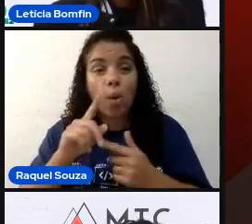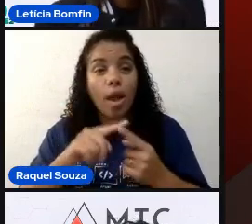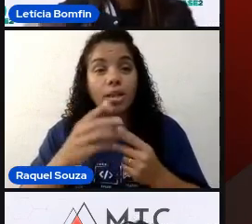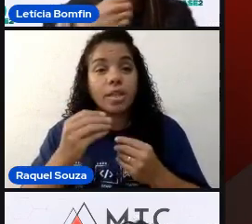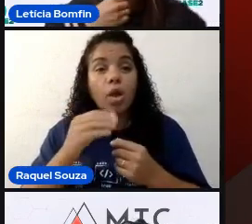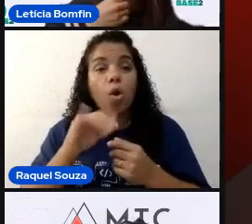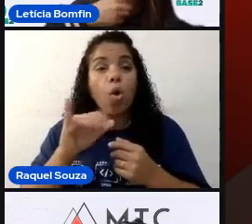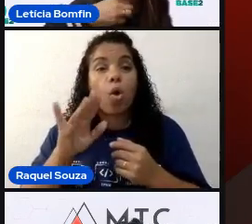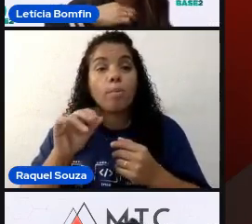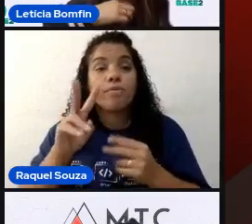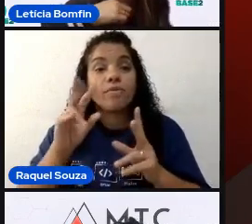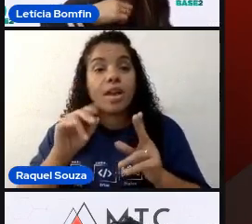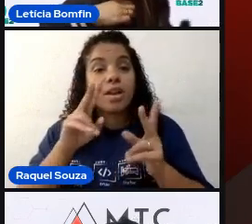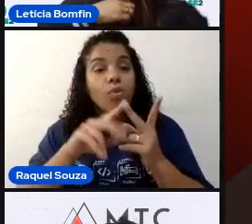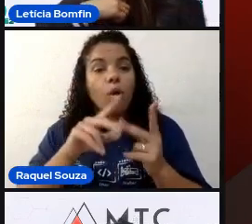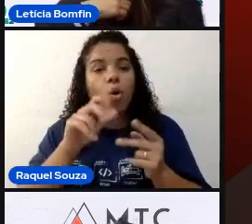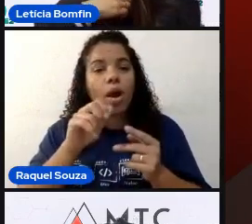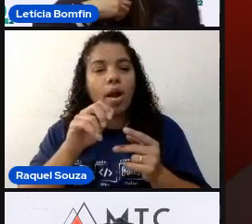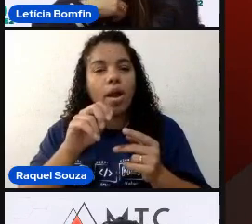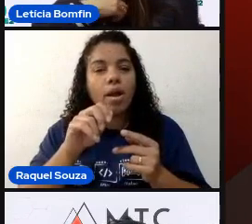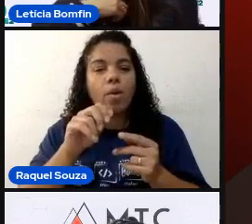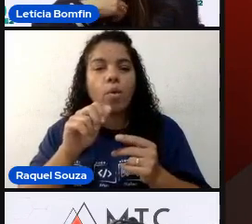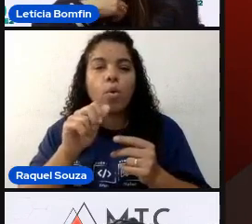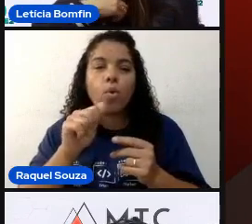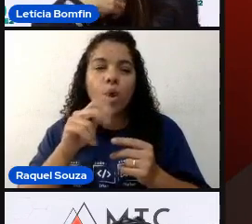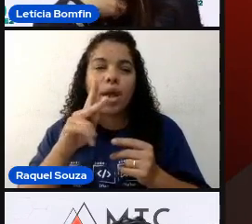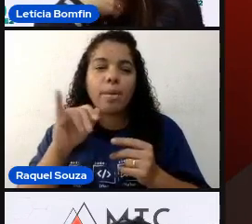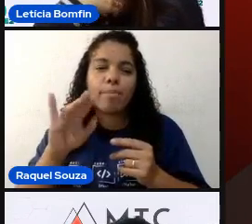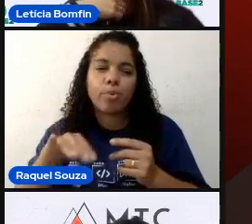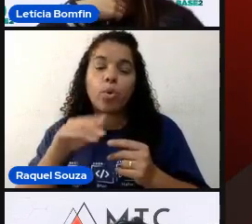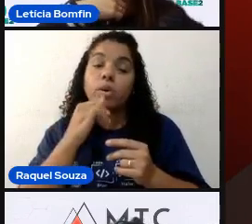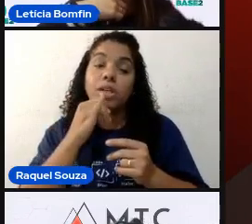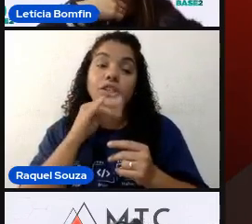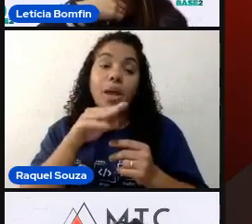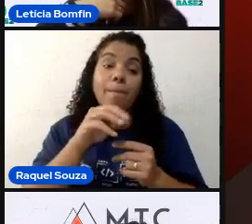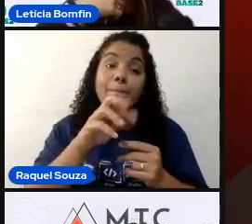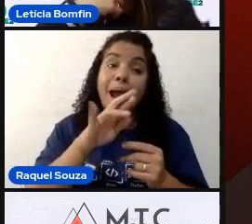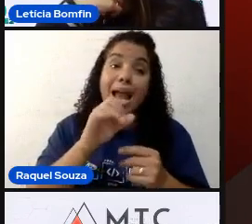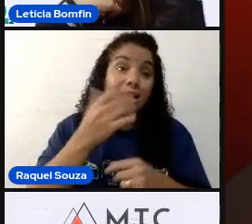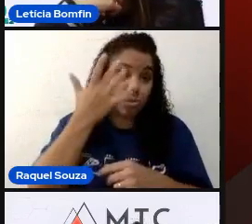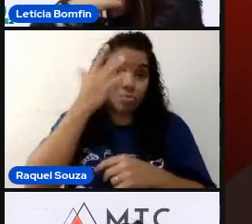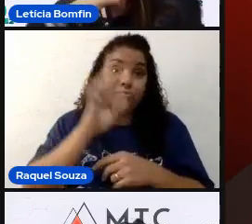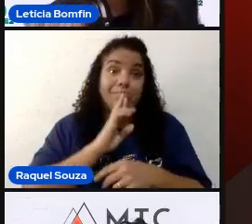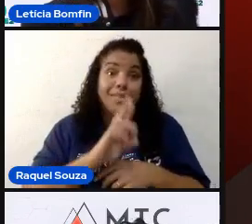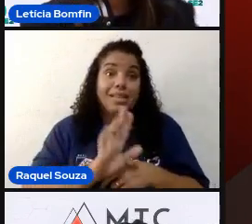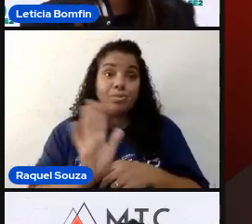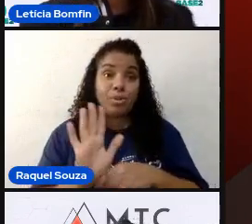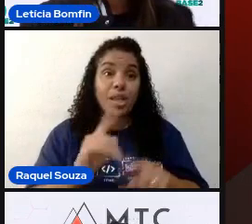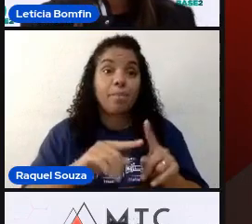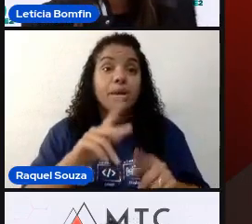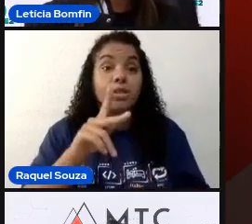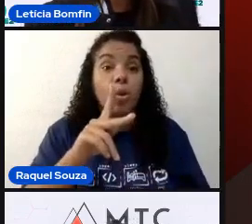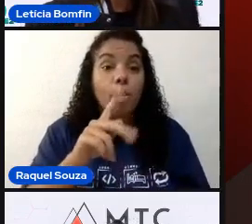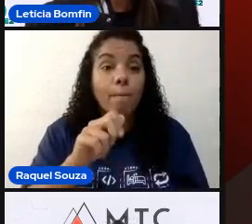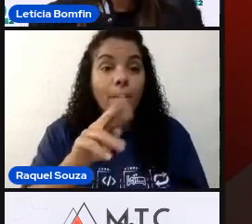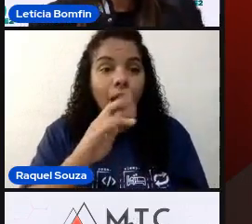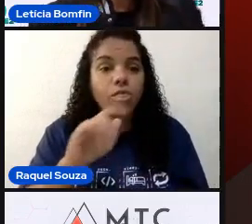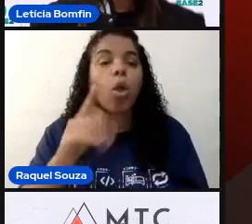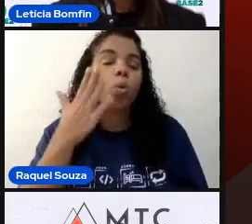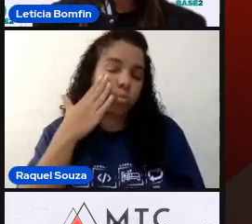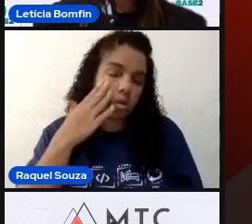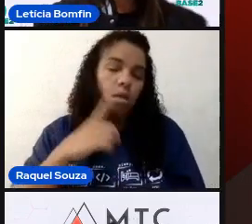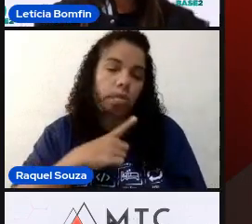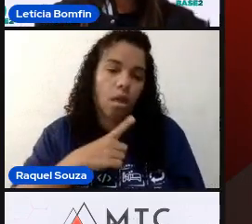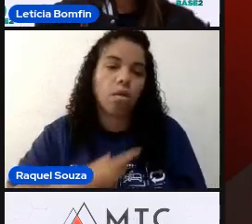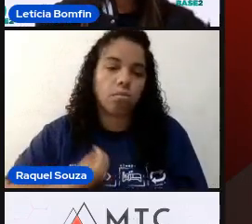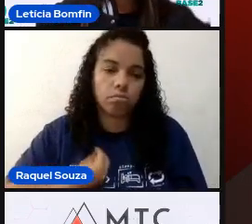o Appium. Então, por exemplo, já o maestro eu não sei responder, mas o Patrol eu sei que existe também. É um